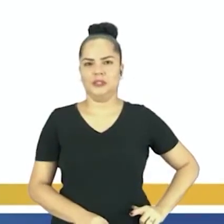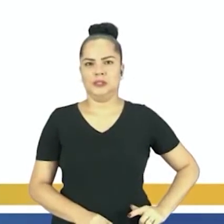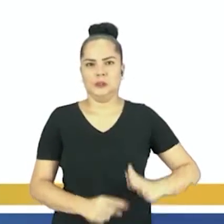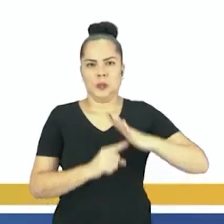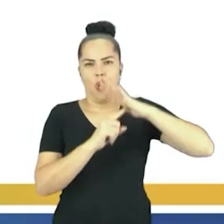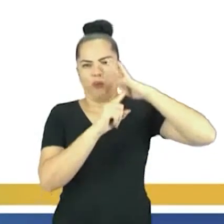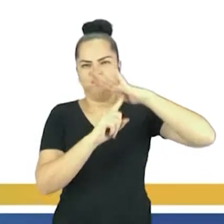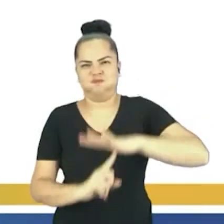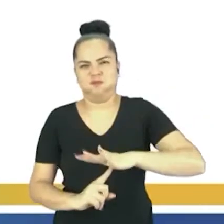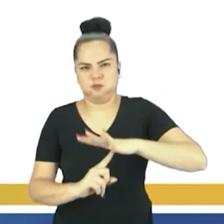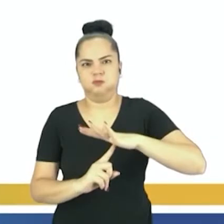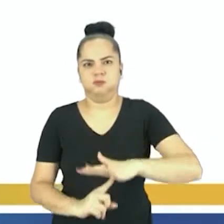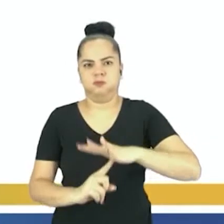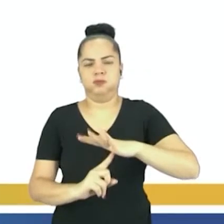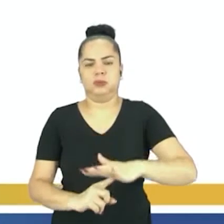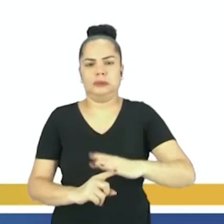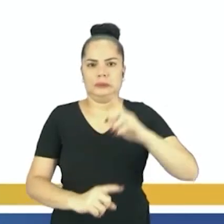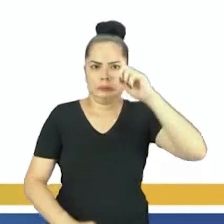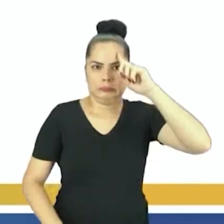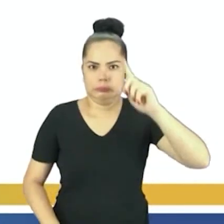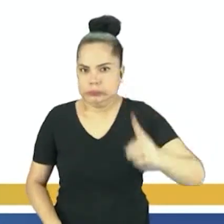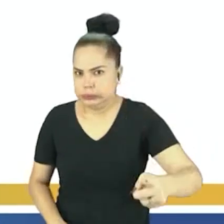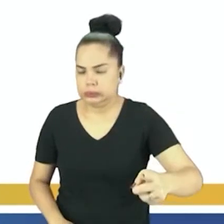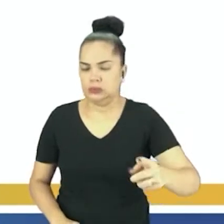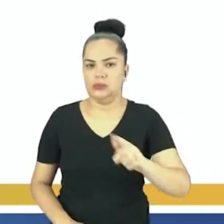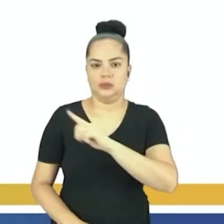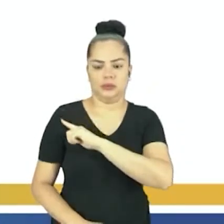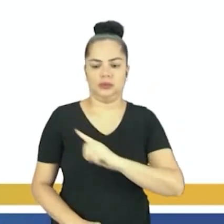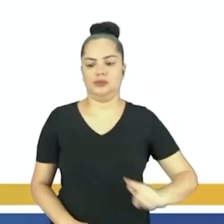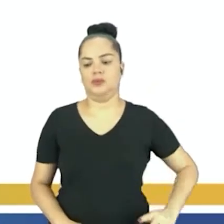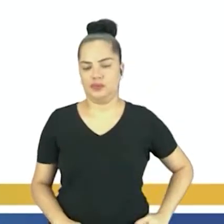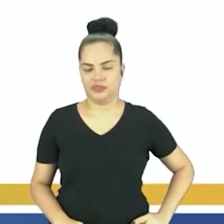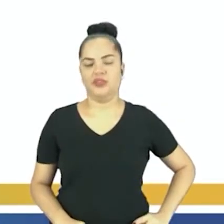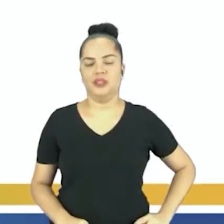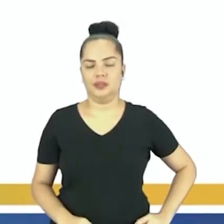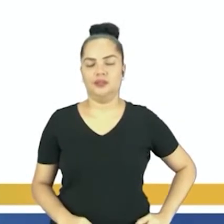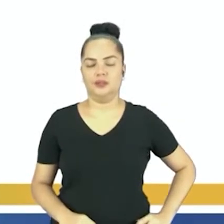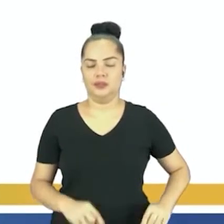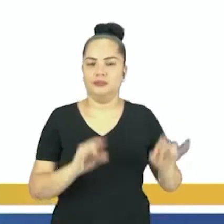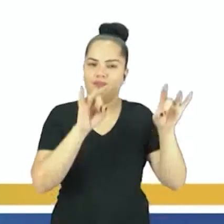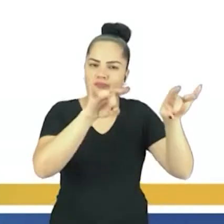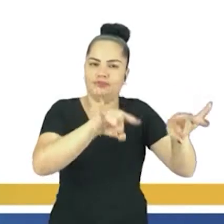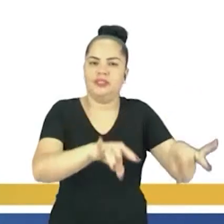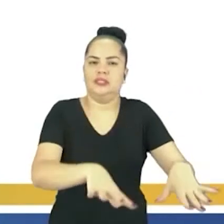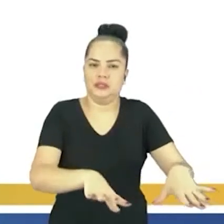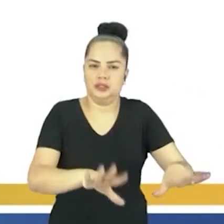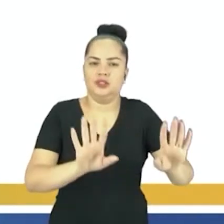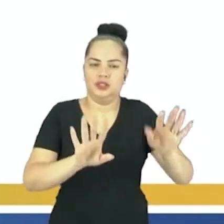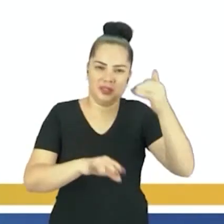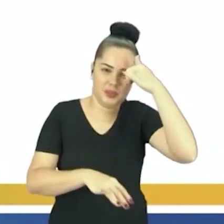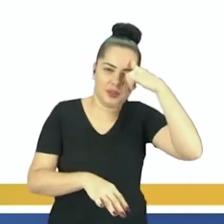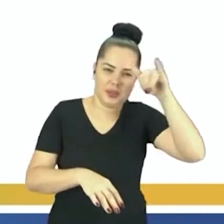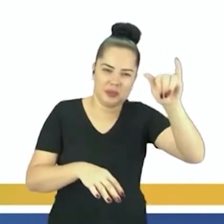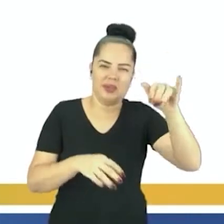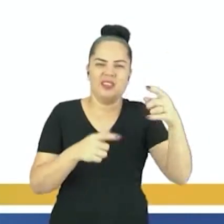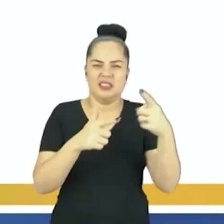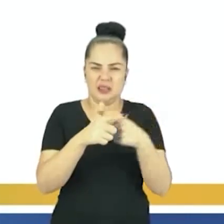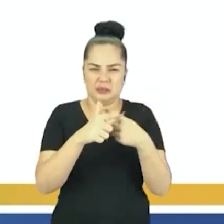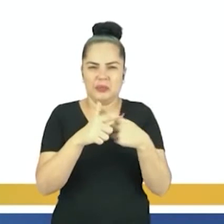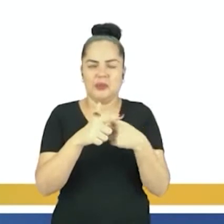naquele governo local, e às vezes esse próprio governo renunciava para não ter que enfrentar o poderio militar